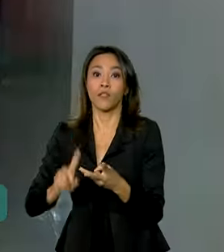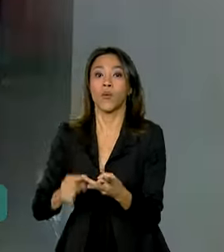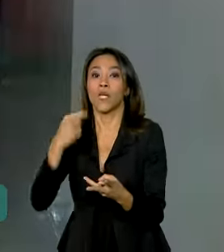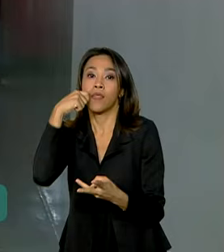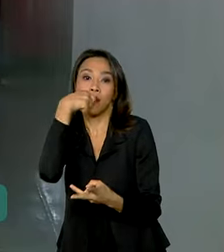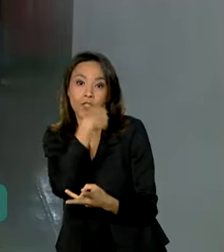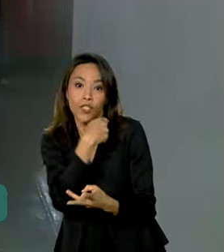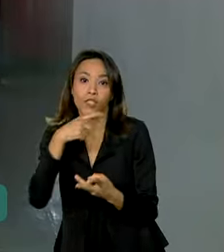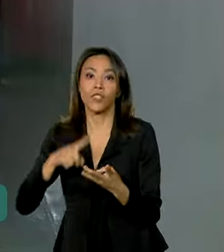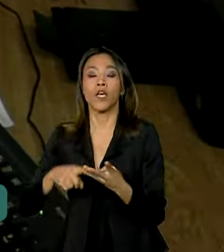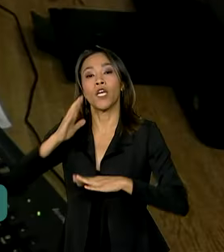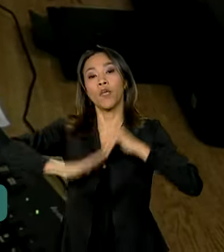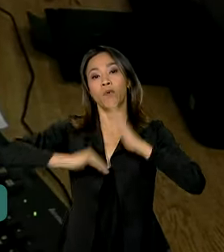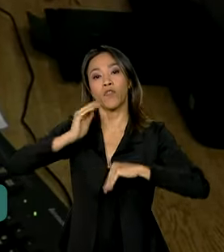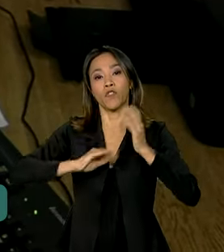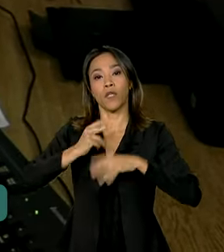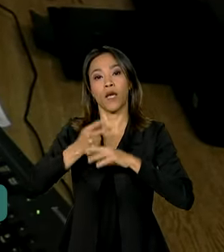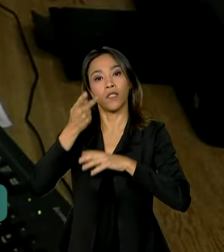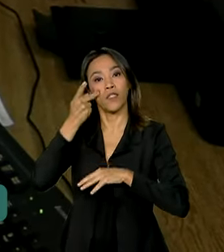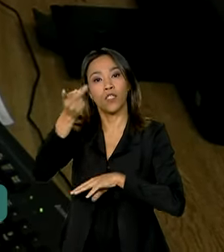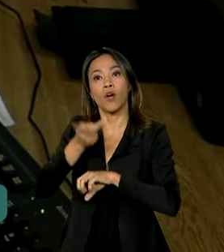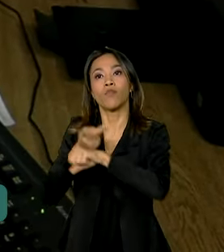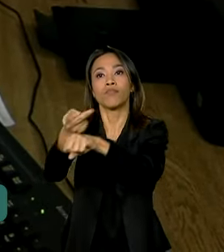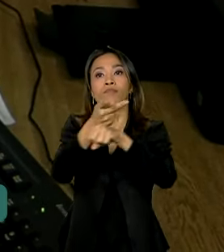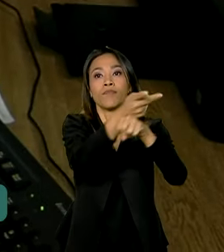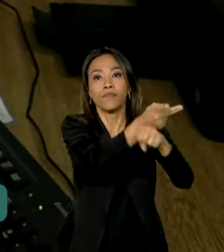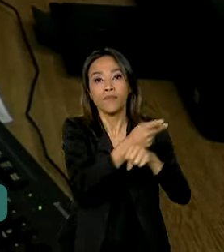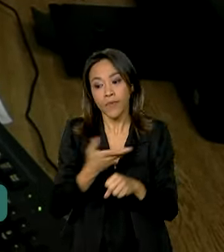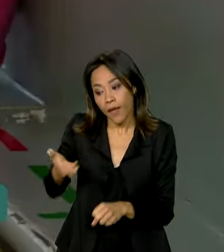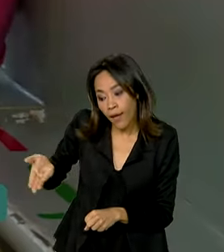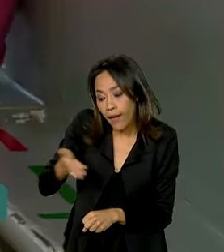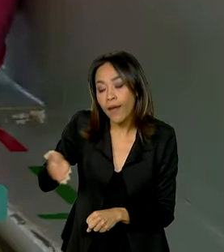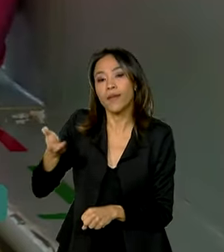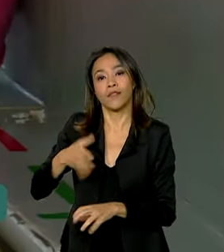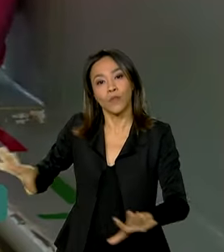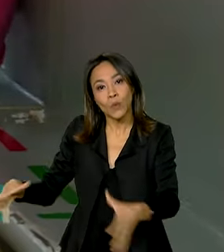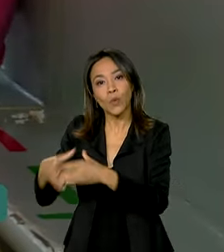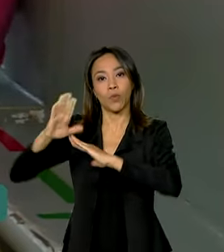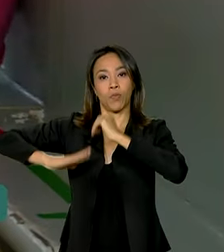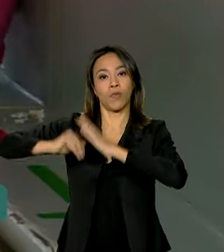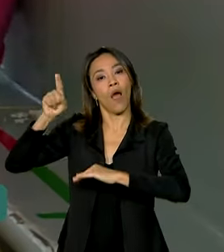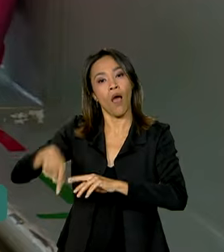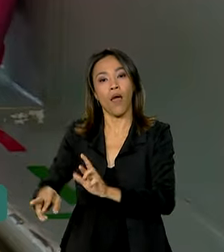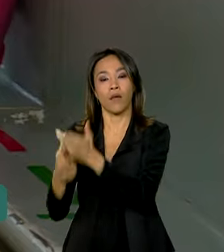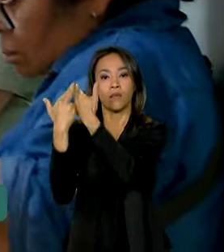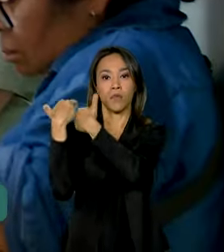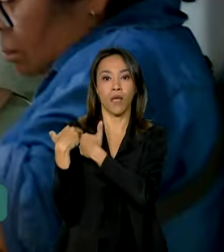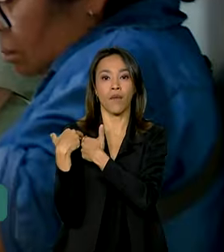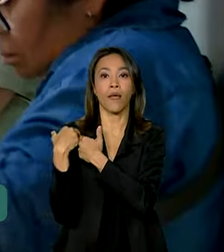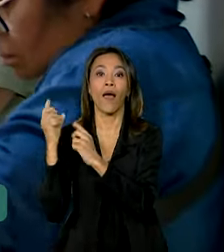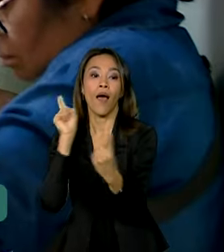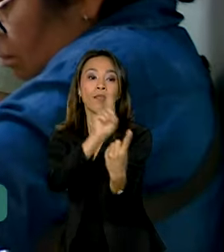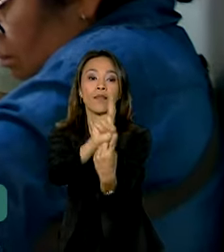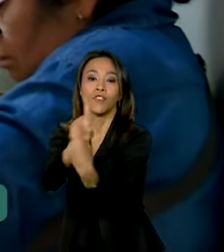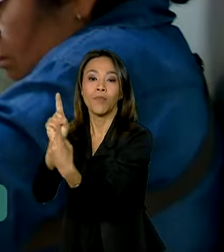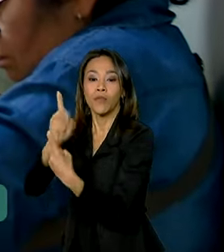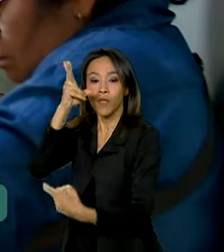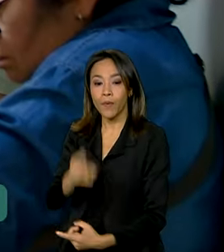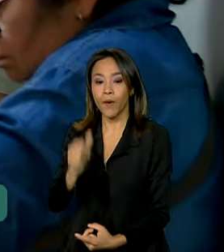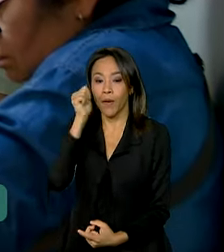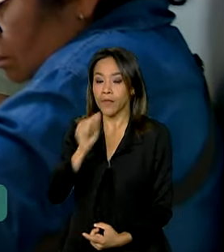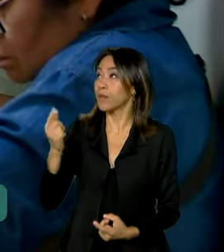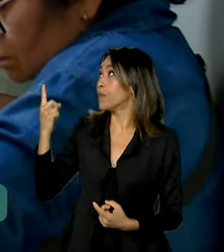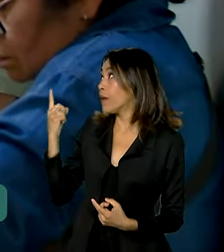comunitários de saúde. E todos os dias são eles os responsáveis pelo atendimento de pessoas, como a Luciana.